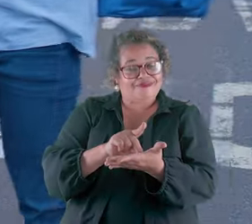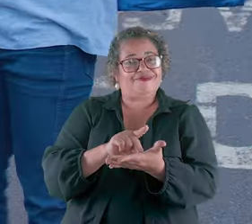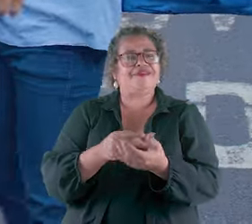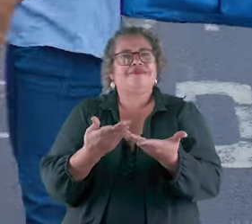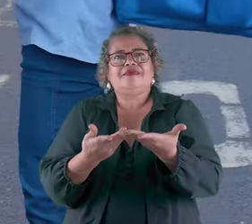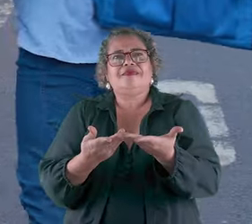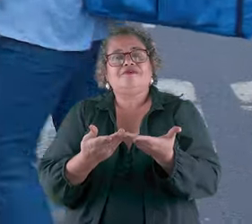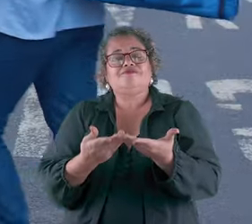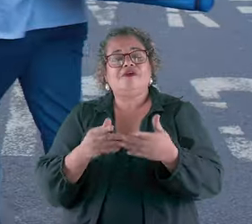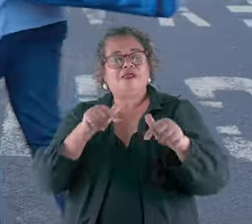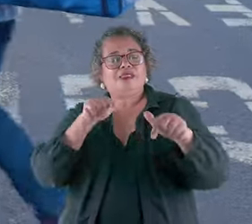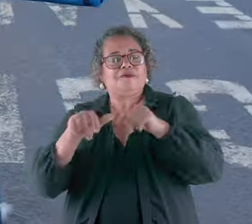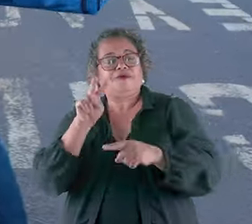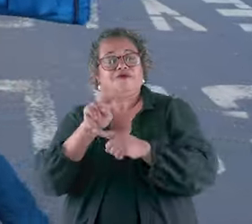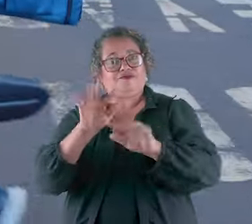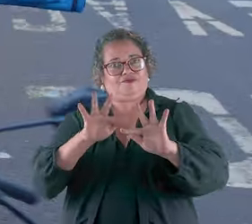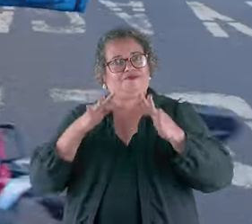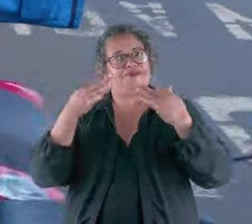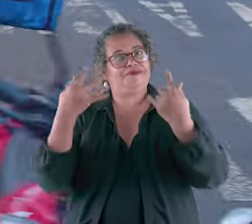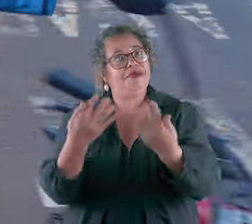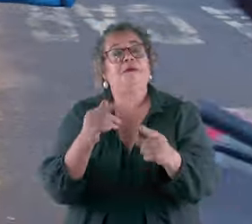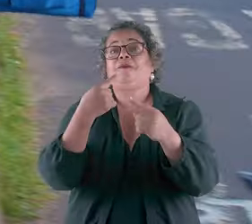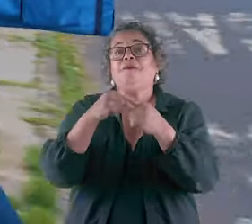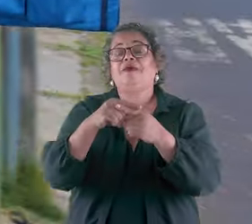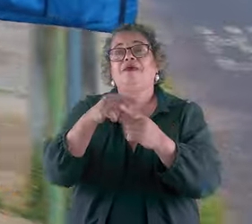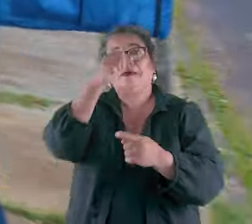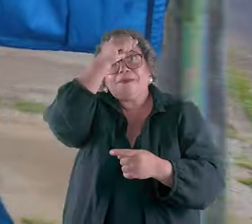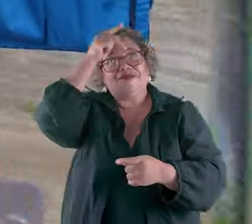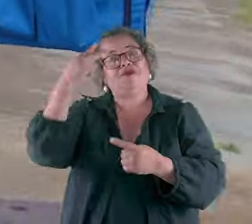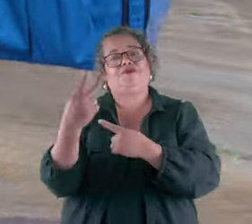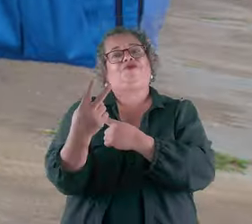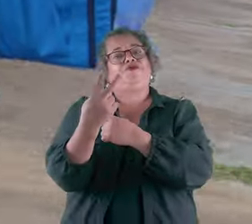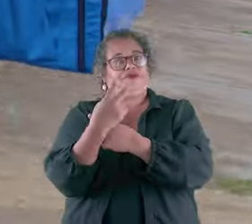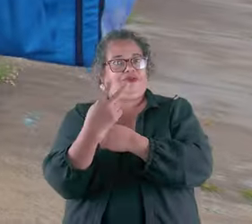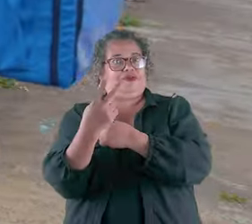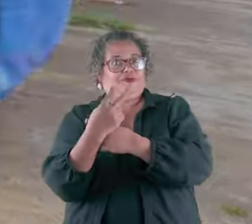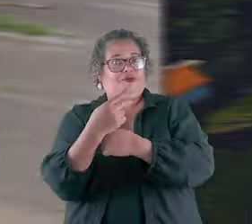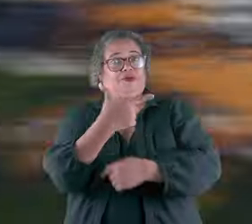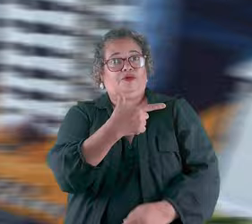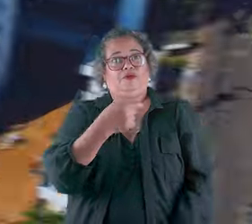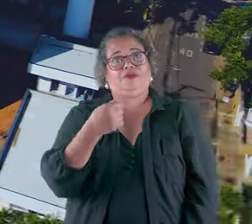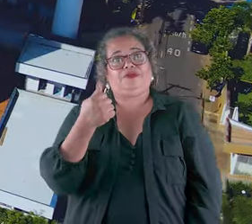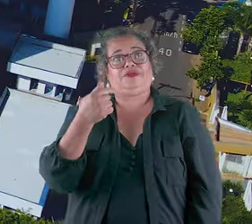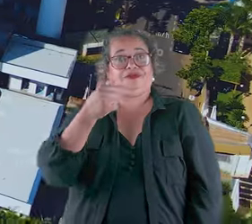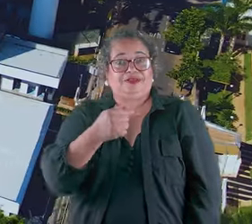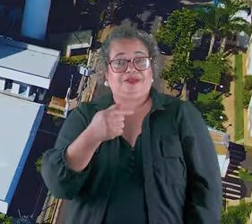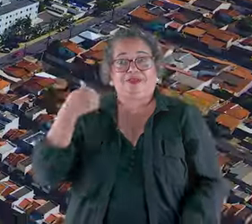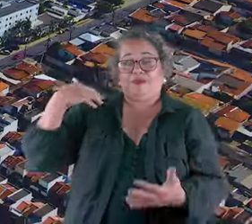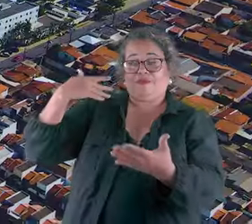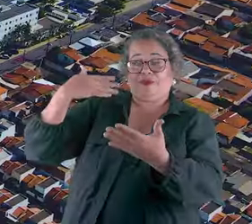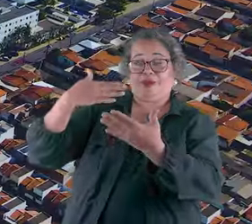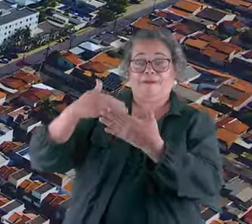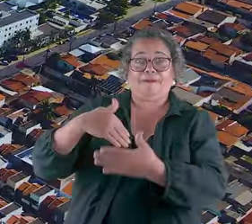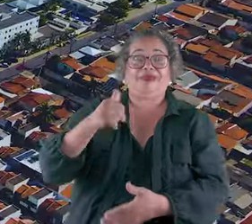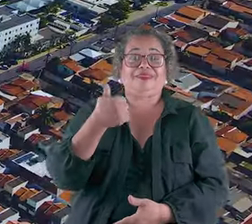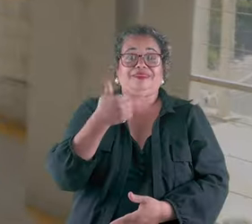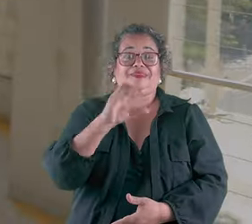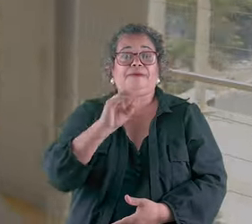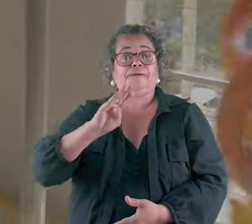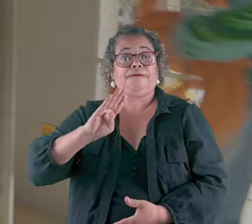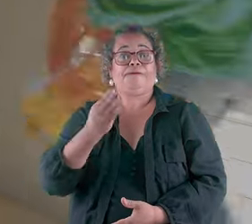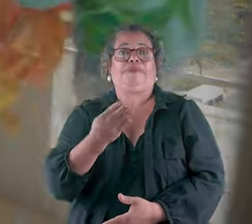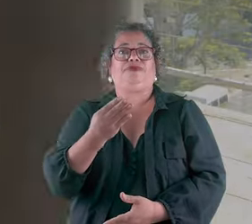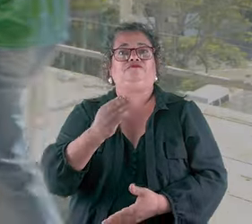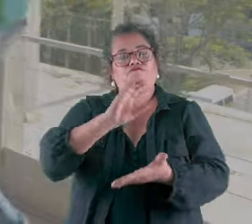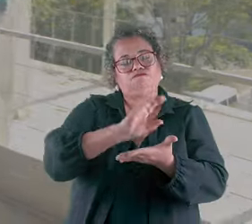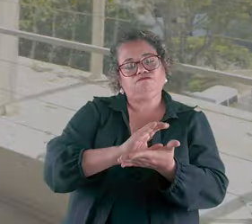Na real, mano, a gente só consegue fazer o corre pra nossa família porque existe um cuidado da cidade com a gente. De 2017 pra cá já são mais de 10